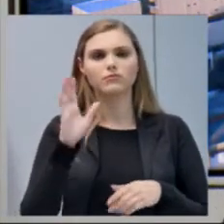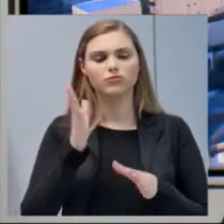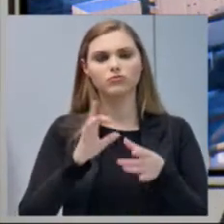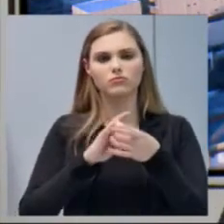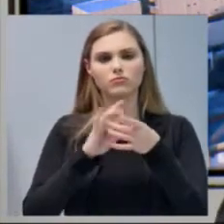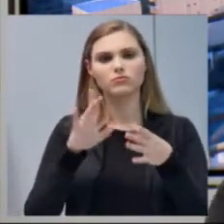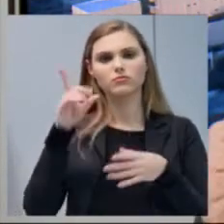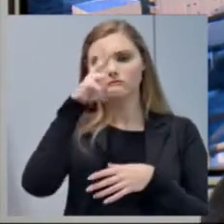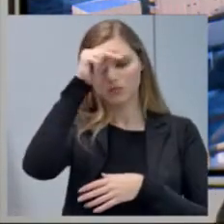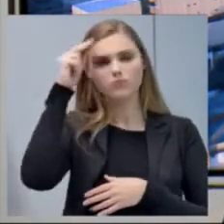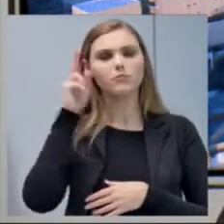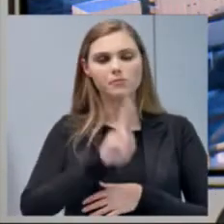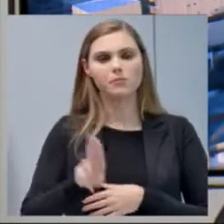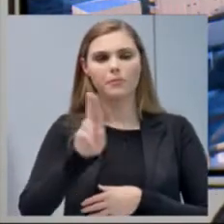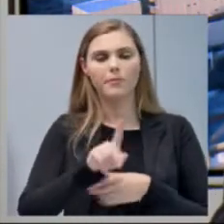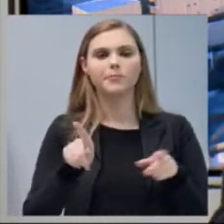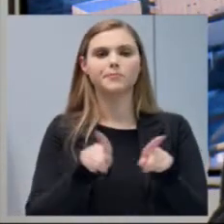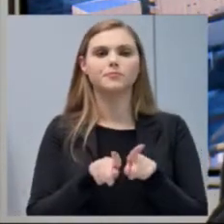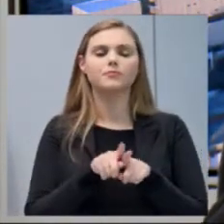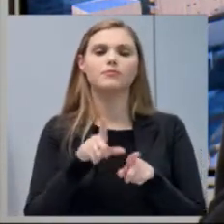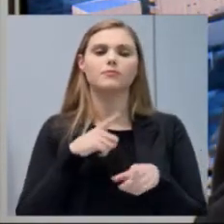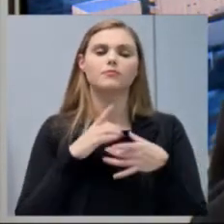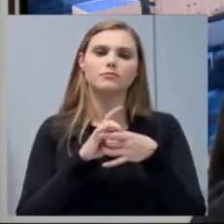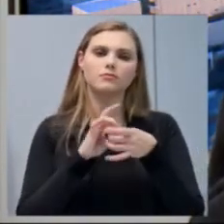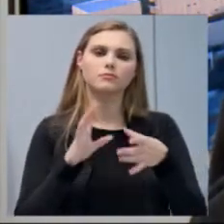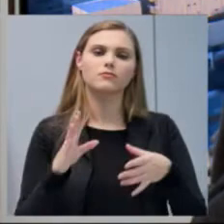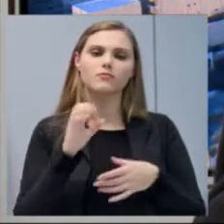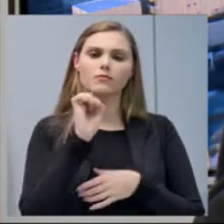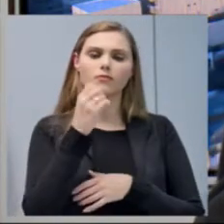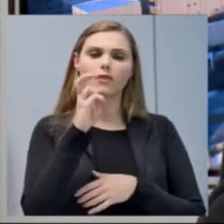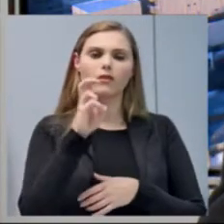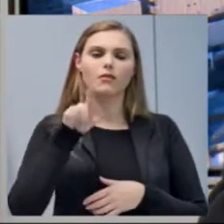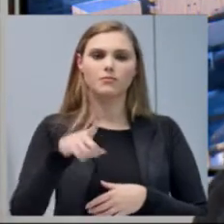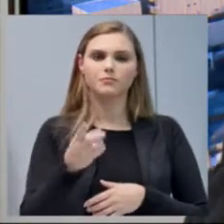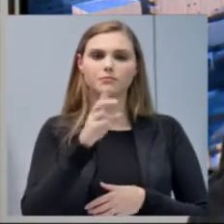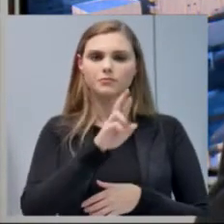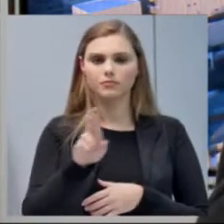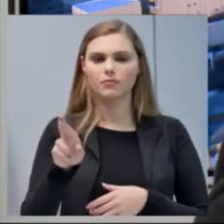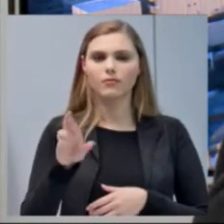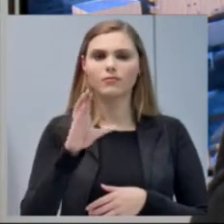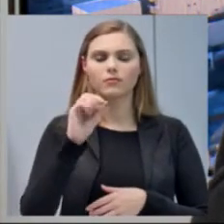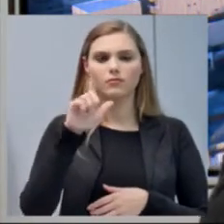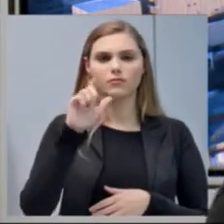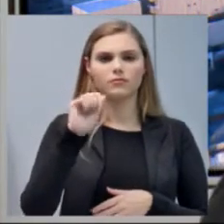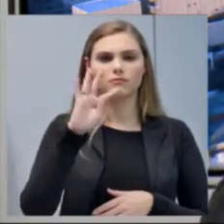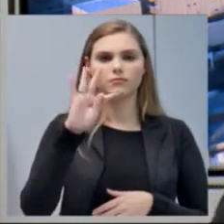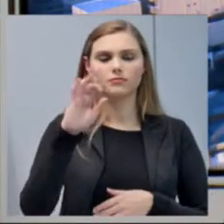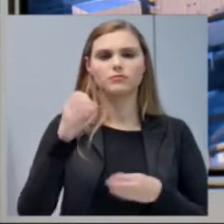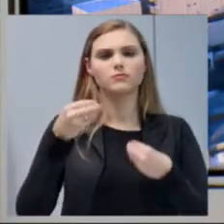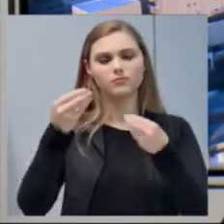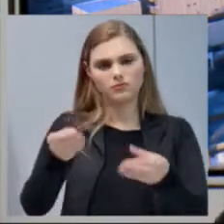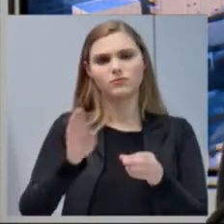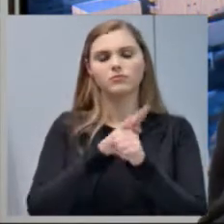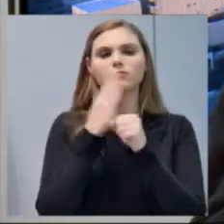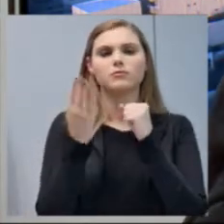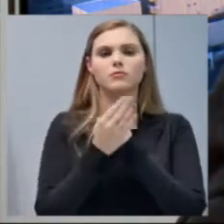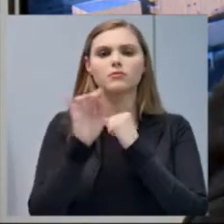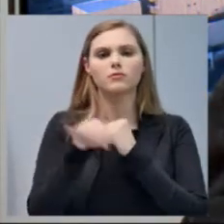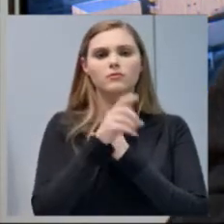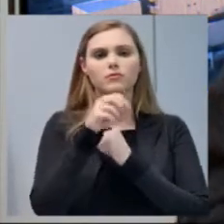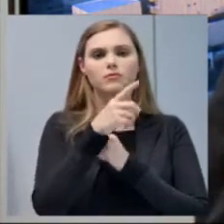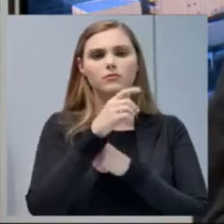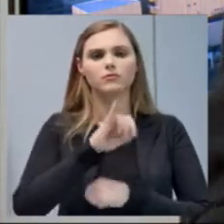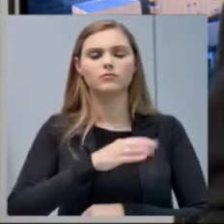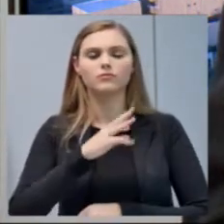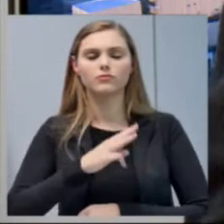disponibilidade do Valdir de R$ 85 mil lá para o bairro João Vincler, para a questão do campo, uma área coberta,